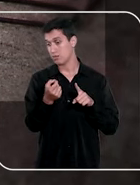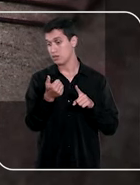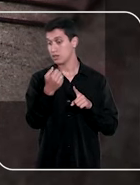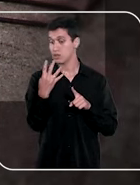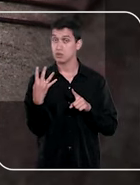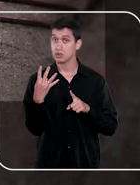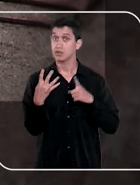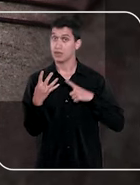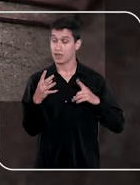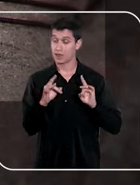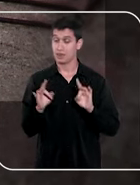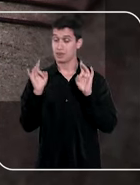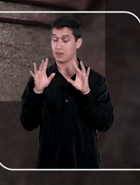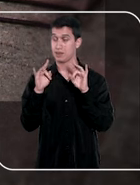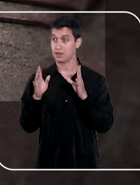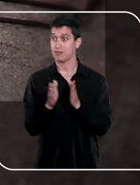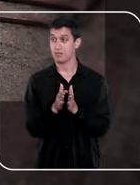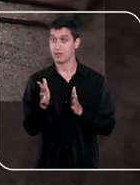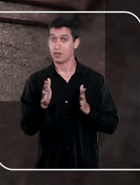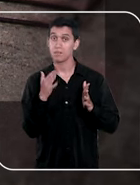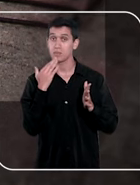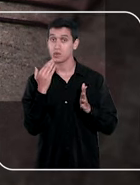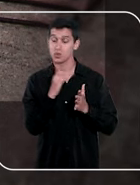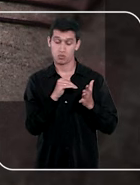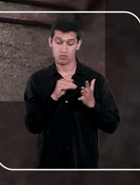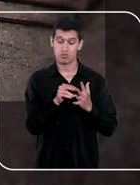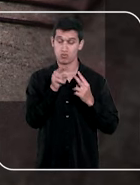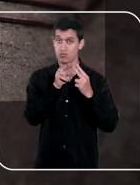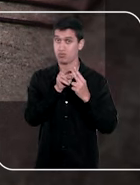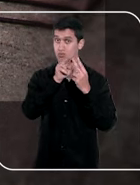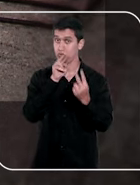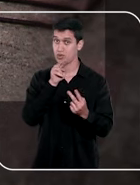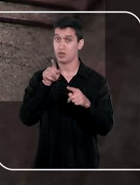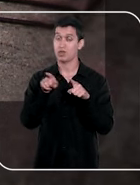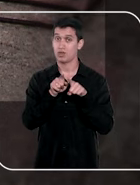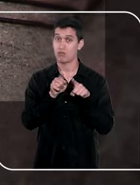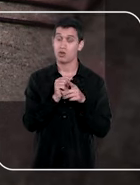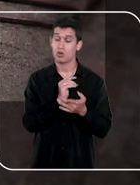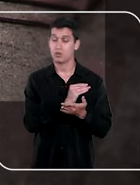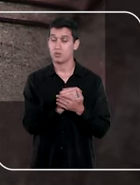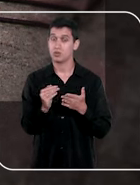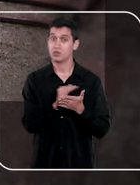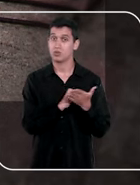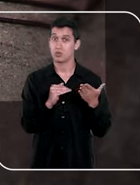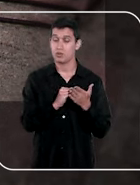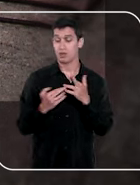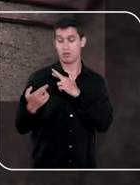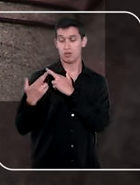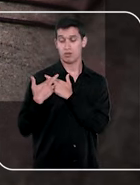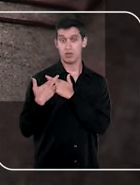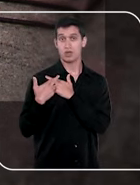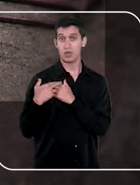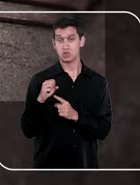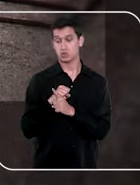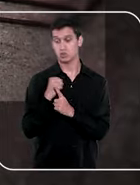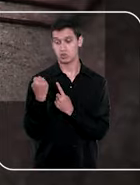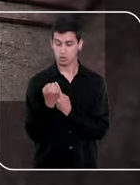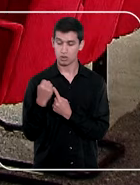Foram destaques no período o peticionamento eletrônico e as iniciativas de responsabilidade